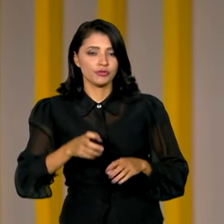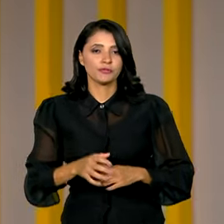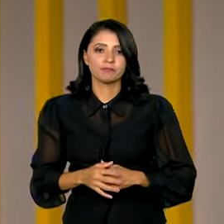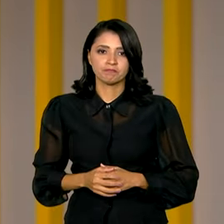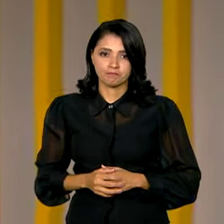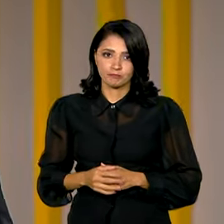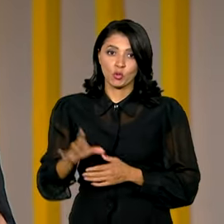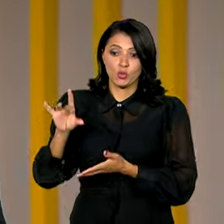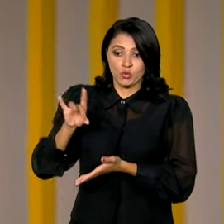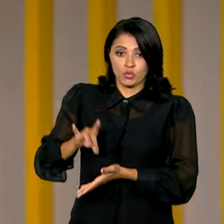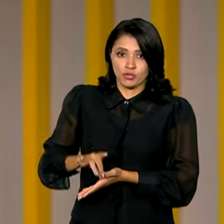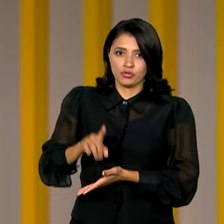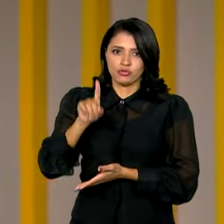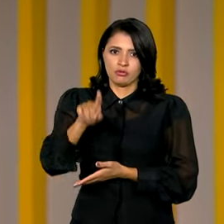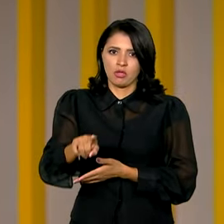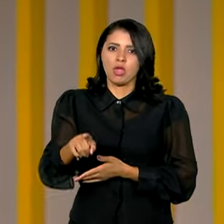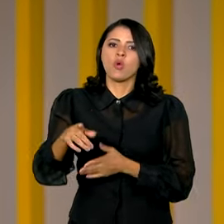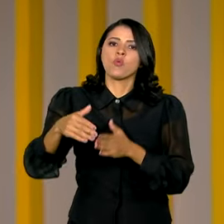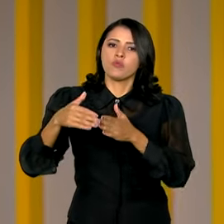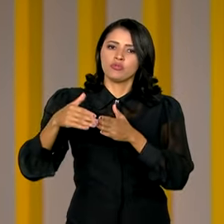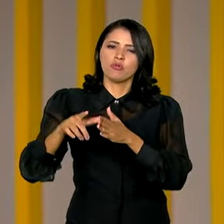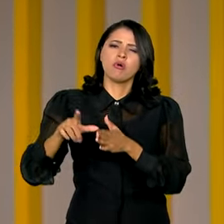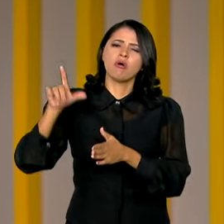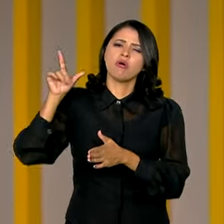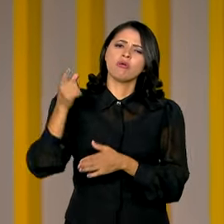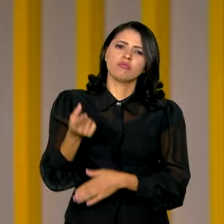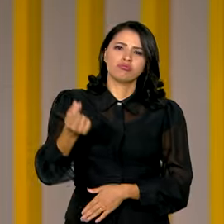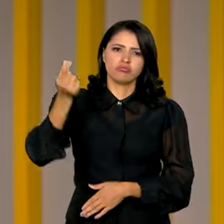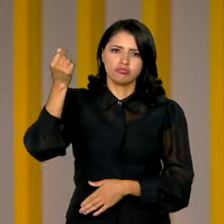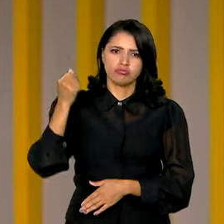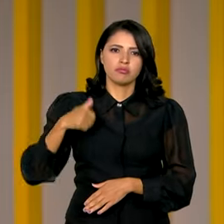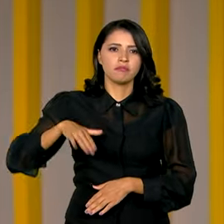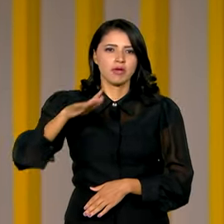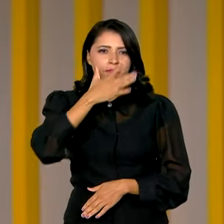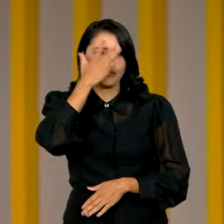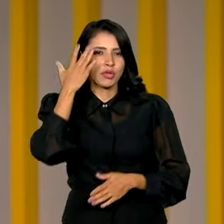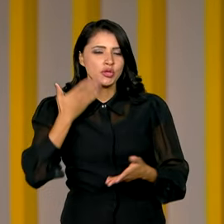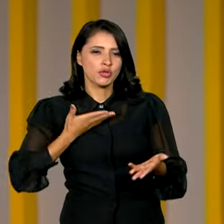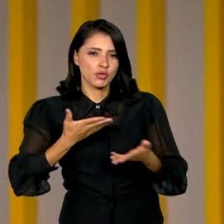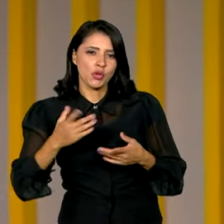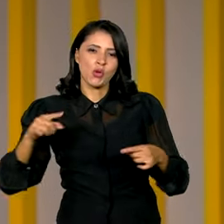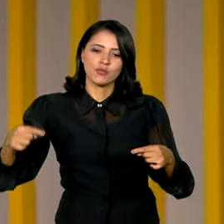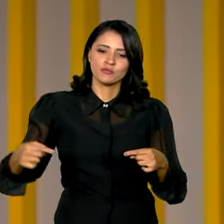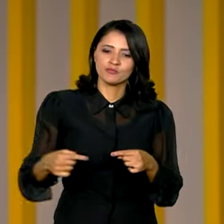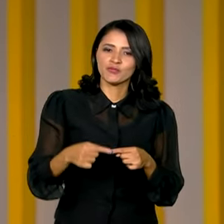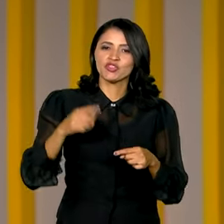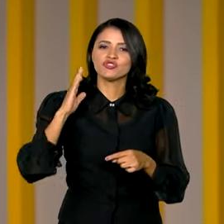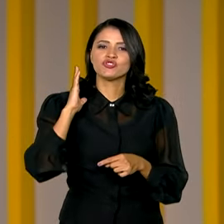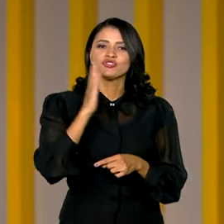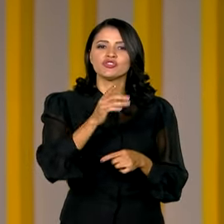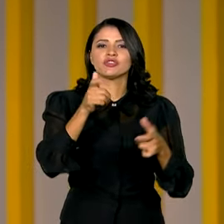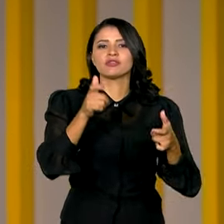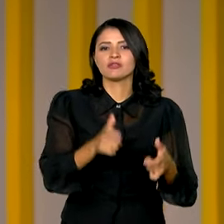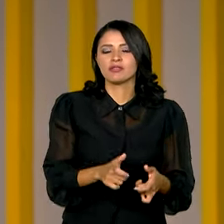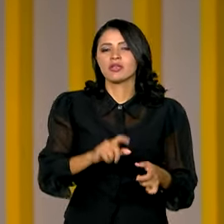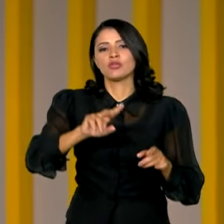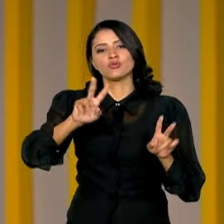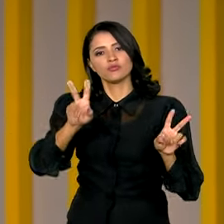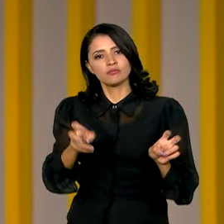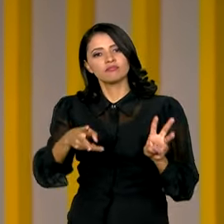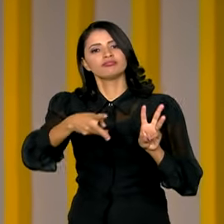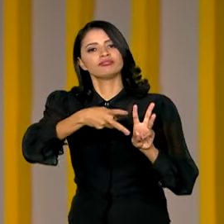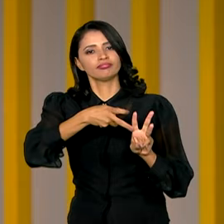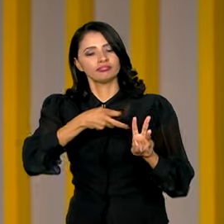Essa era uma reivindicação antiga para que mais funcionários ligados diretamente à causa indígena